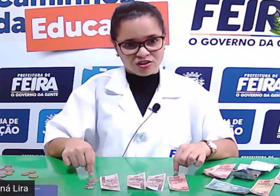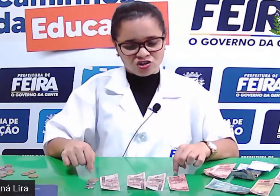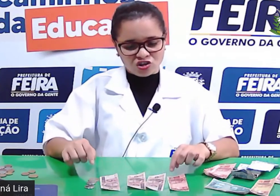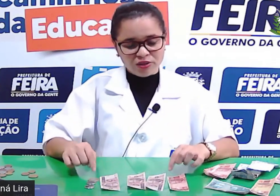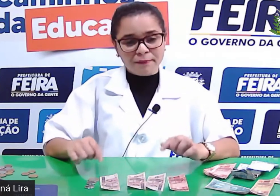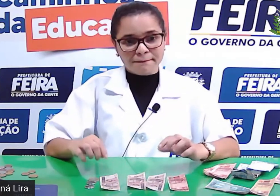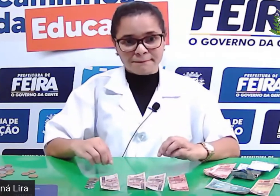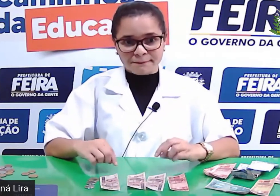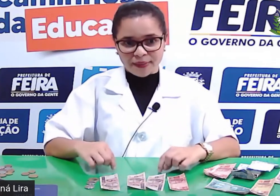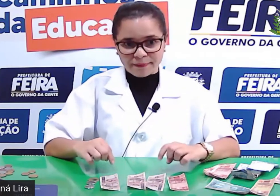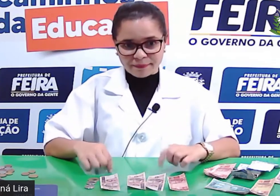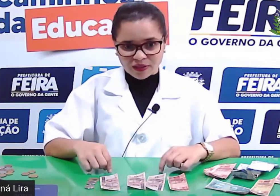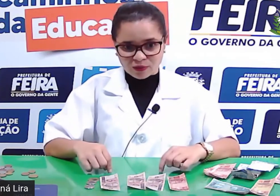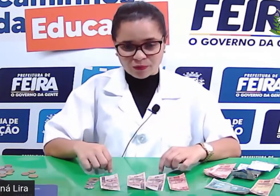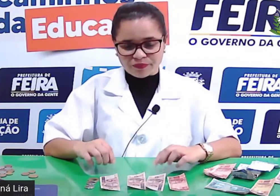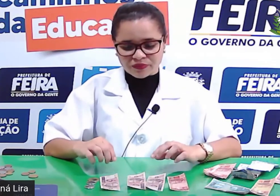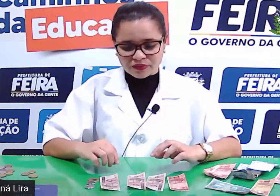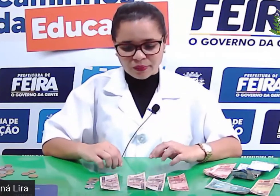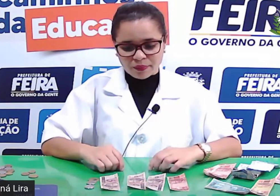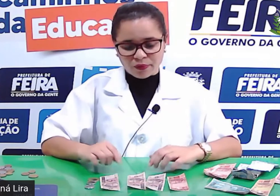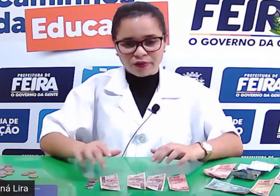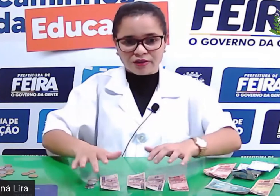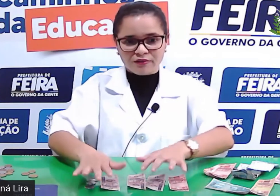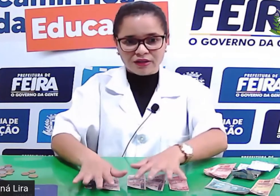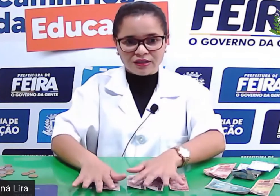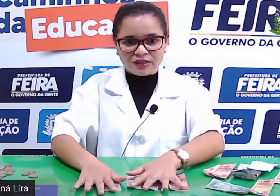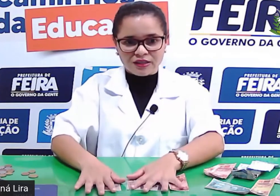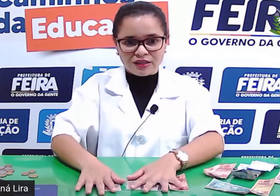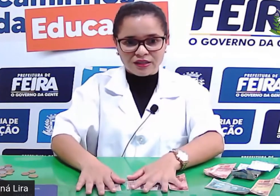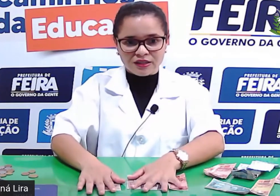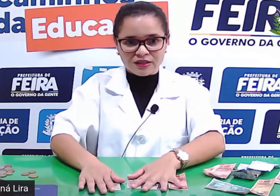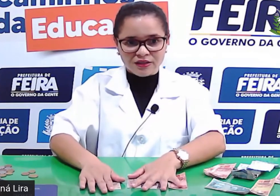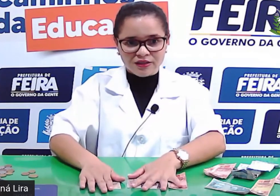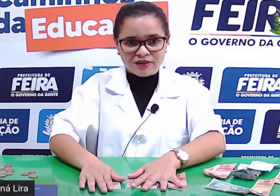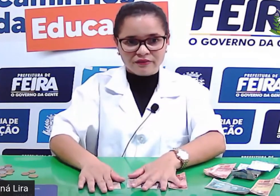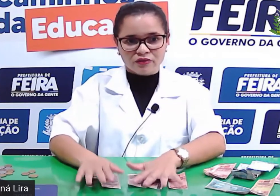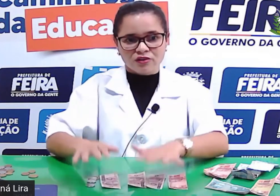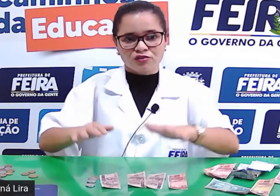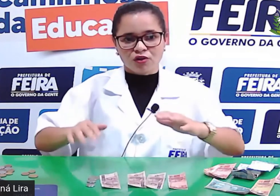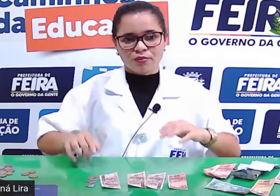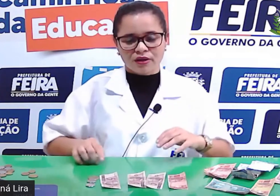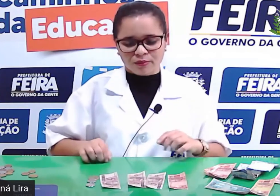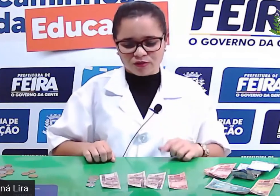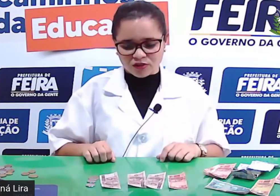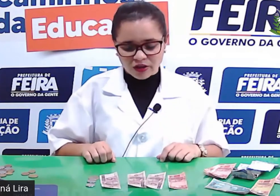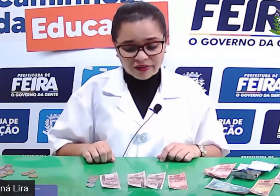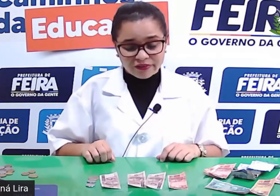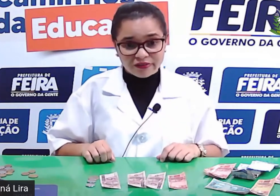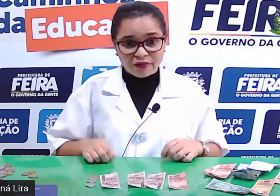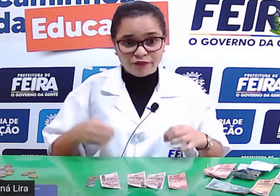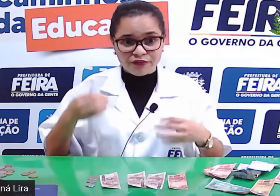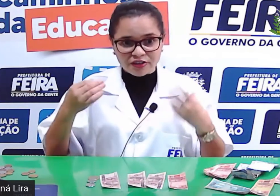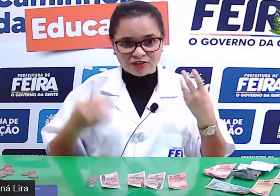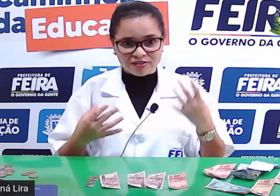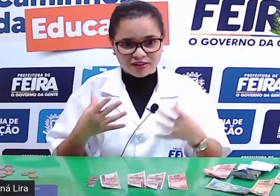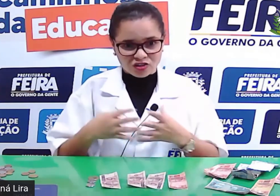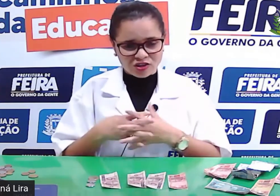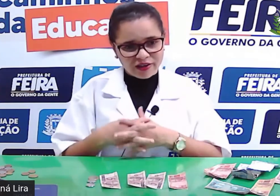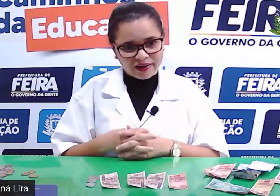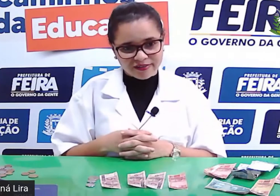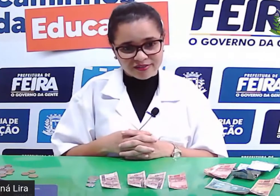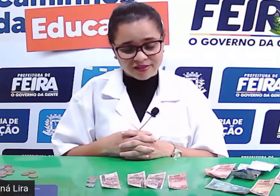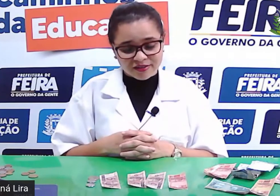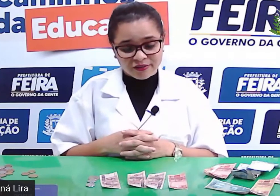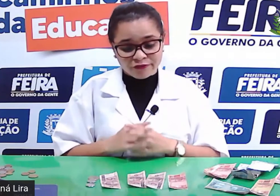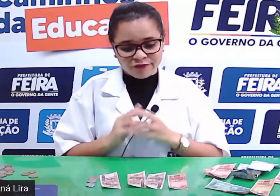aqui de papel, tá bom? Então, aqui, nós formamos, ó, vinte e sete